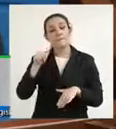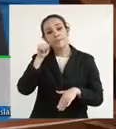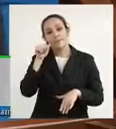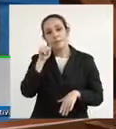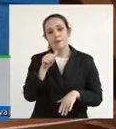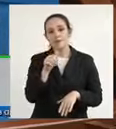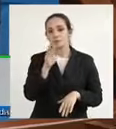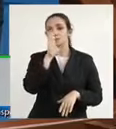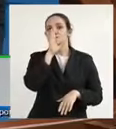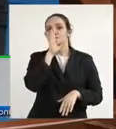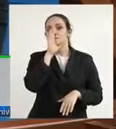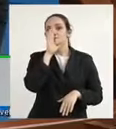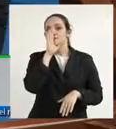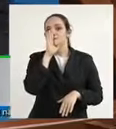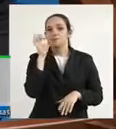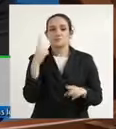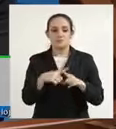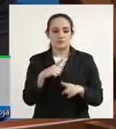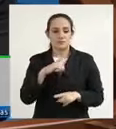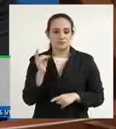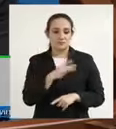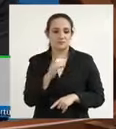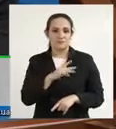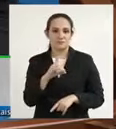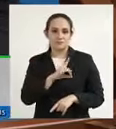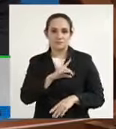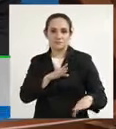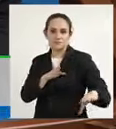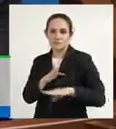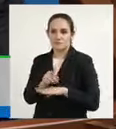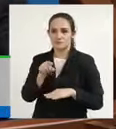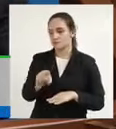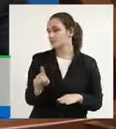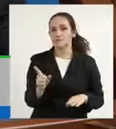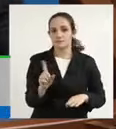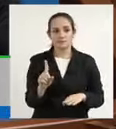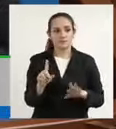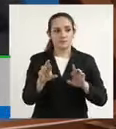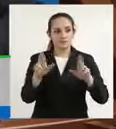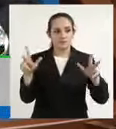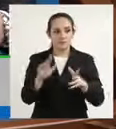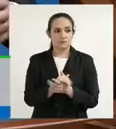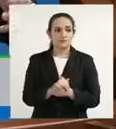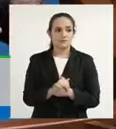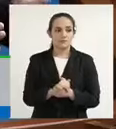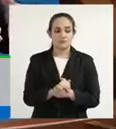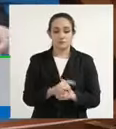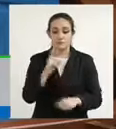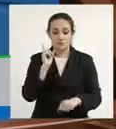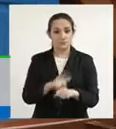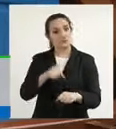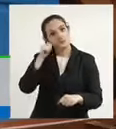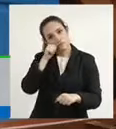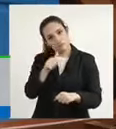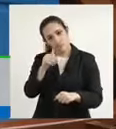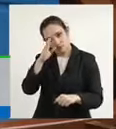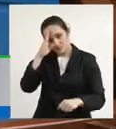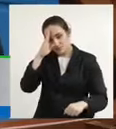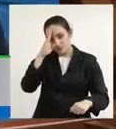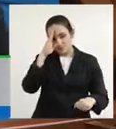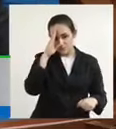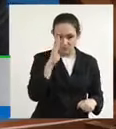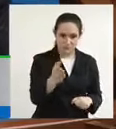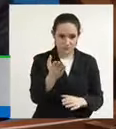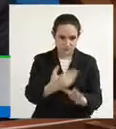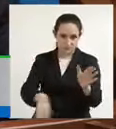não querem se expor lá na delegacia. Agora ela vai chegar, ela vai ser levada imediatamente para uma sala